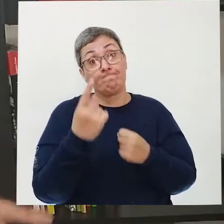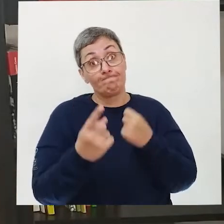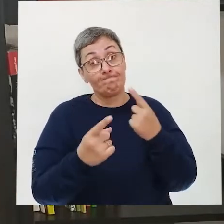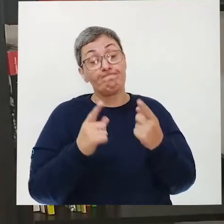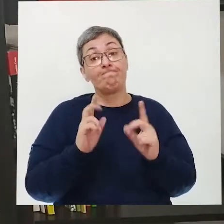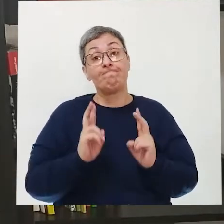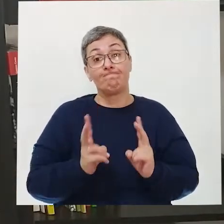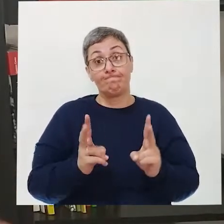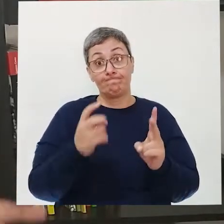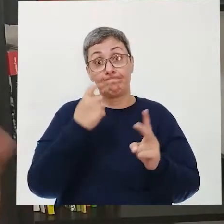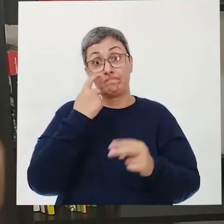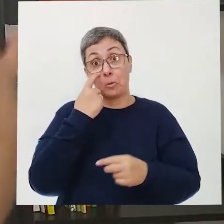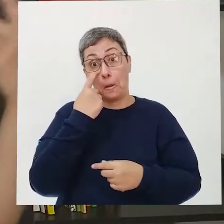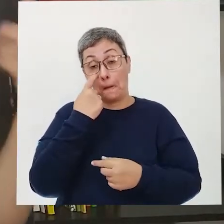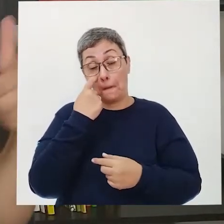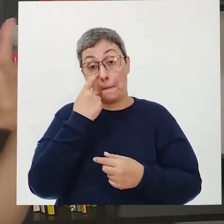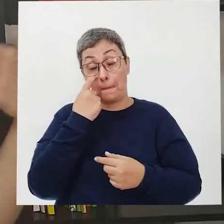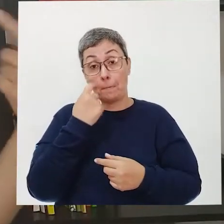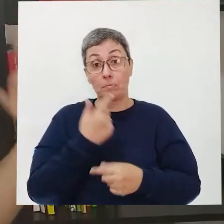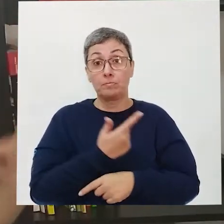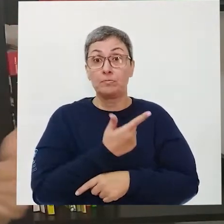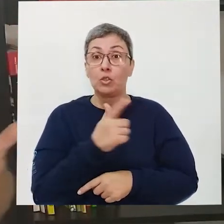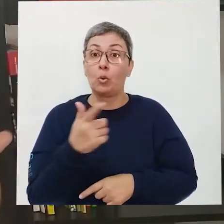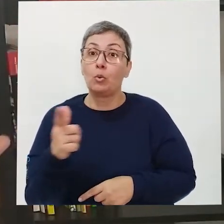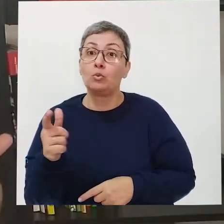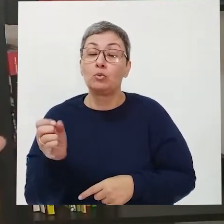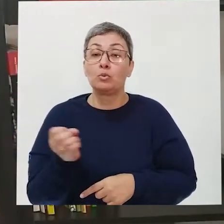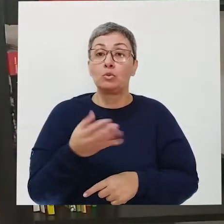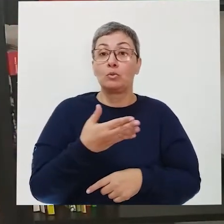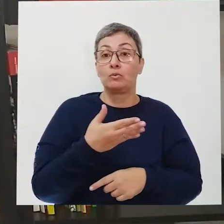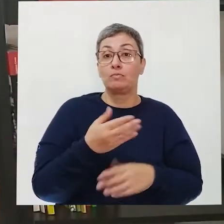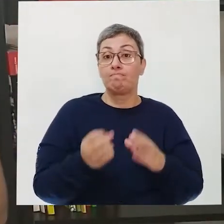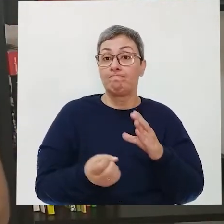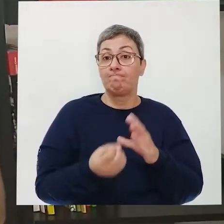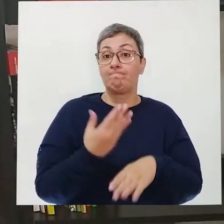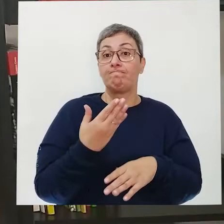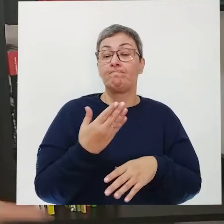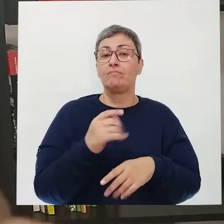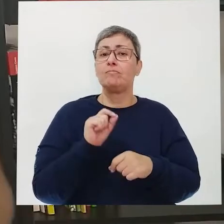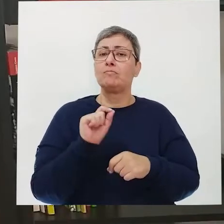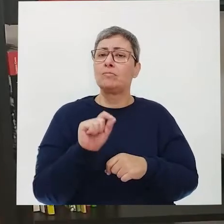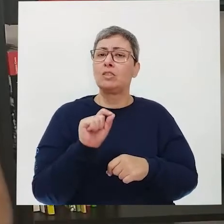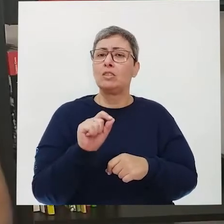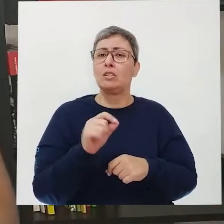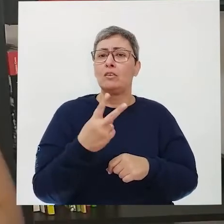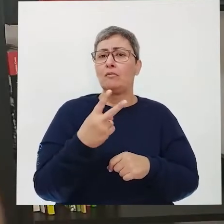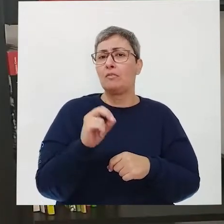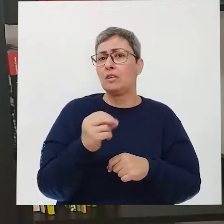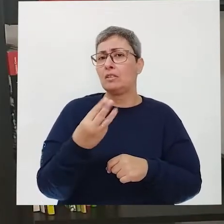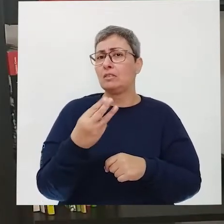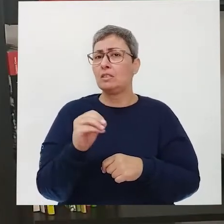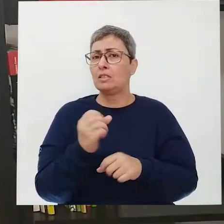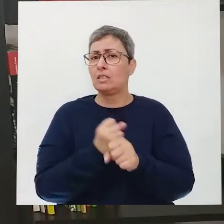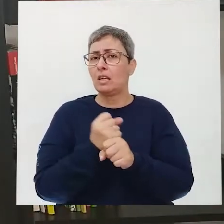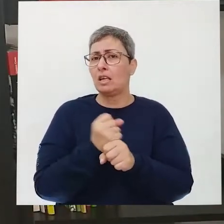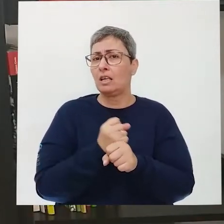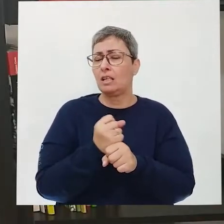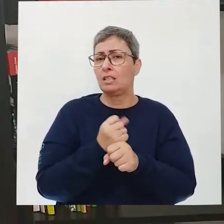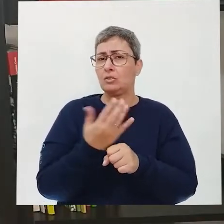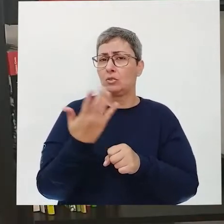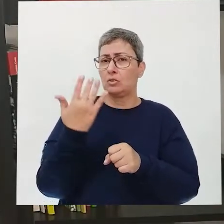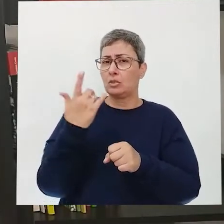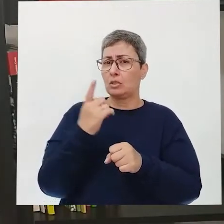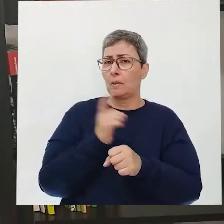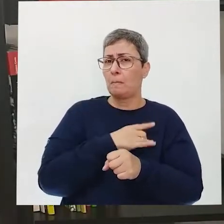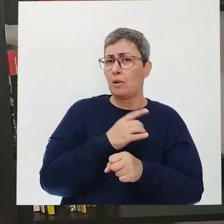permanecem e outros novos vêm surgindo. Será que há 20, 30 anos atrás, o vocês acham?